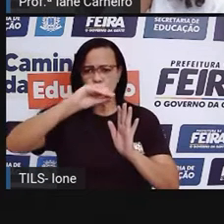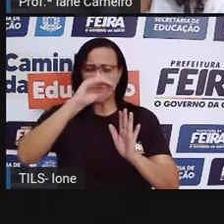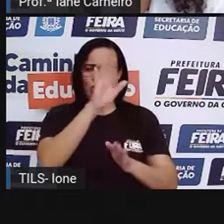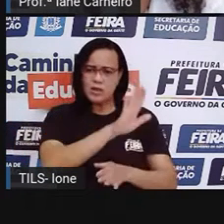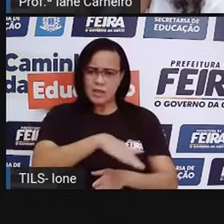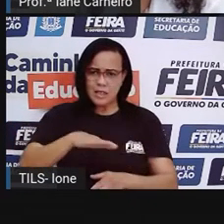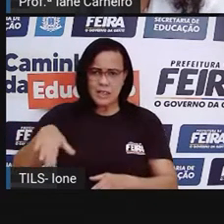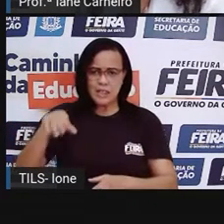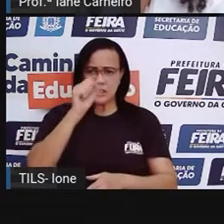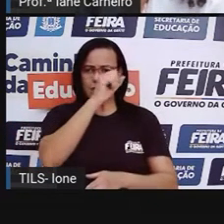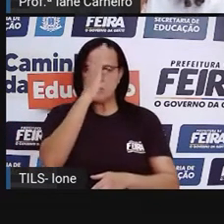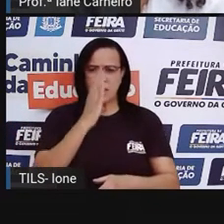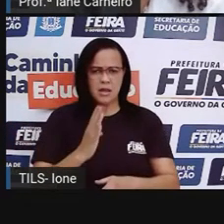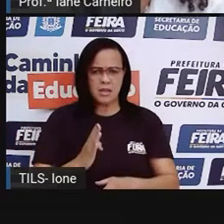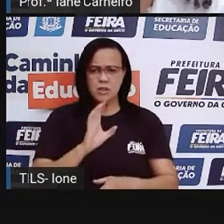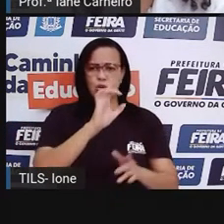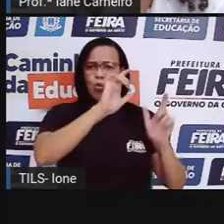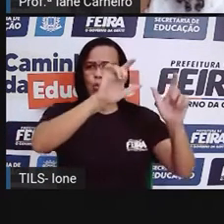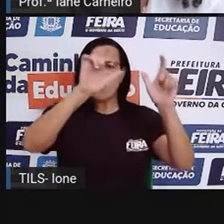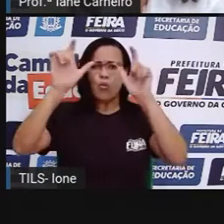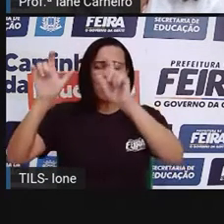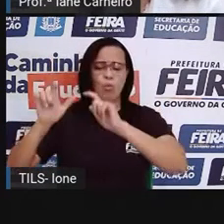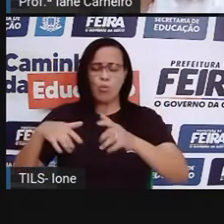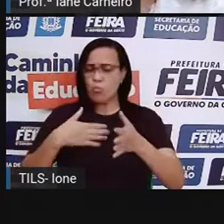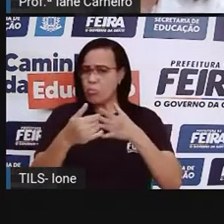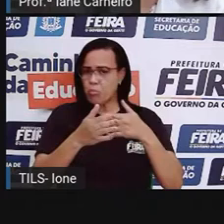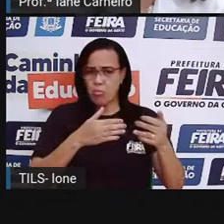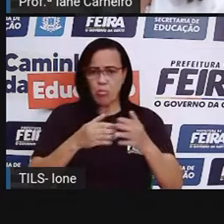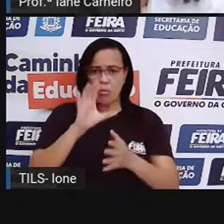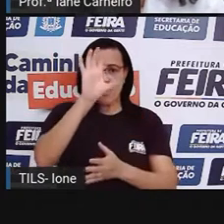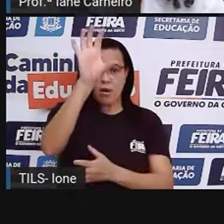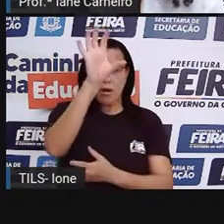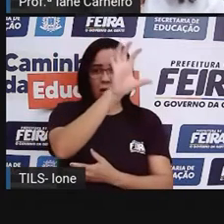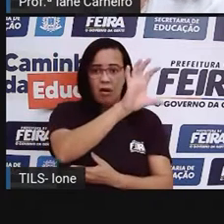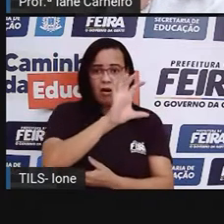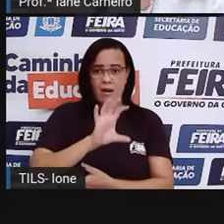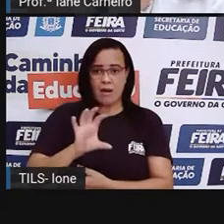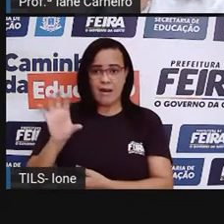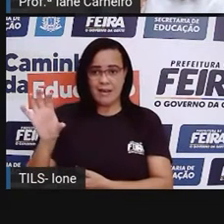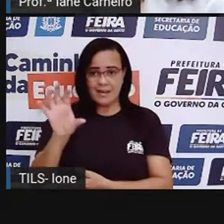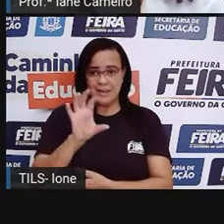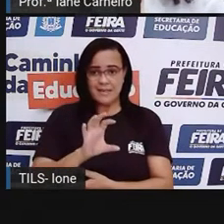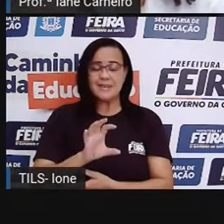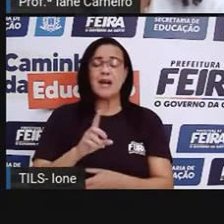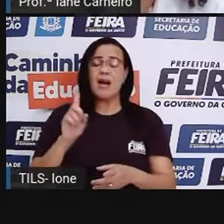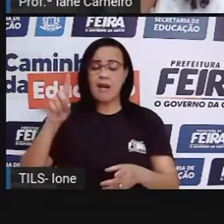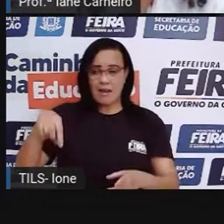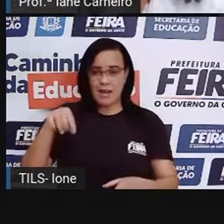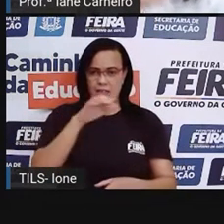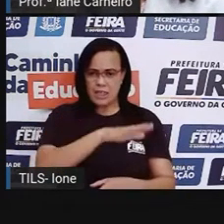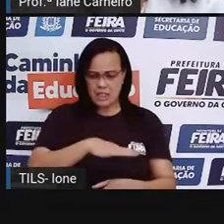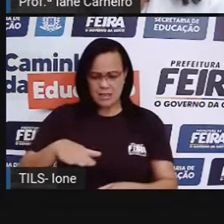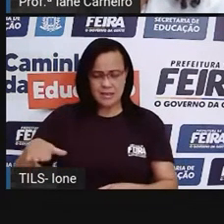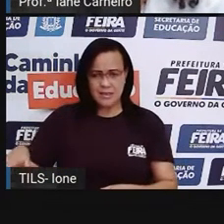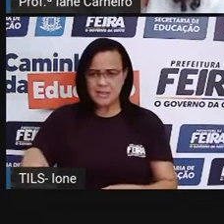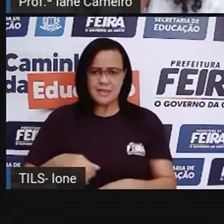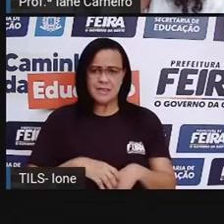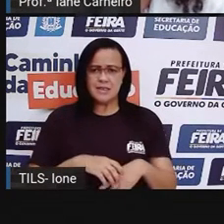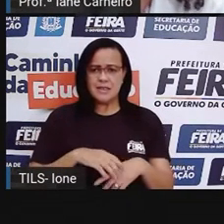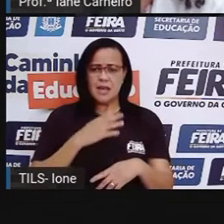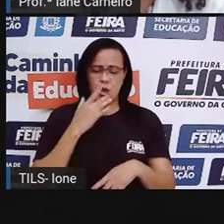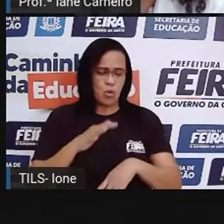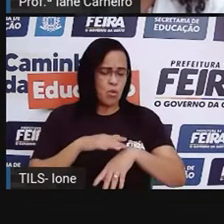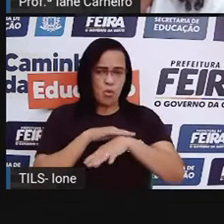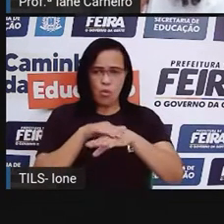de onde você mora no Brasil. Todas as crianças, independente da sua cor, da sua raça, etnia, elas precisam